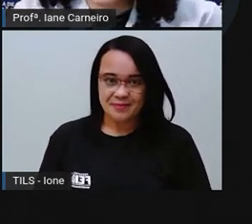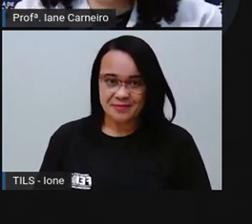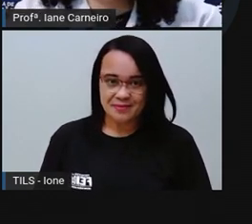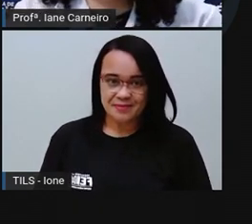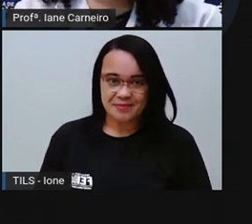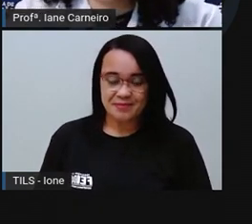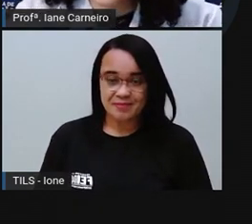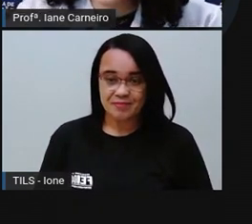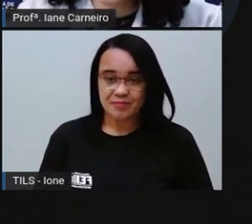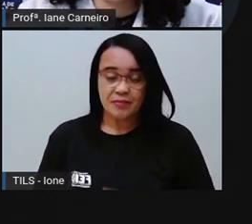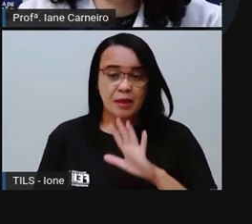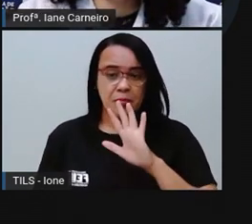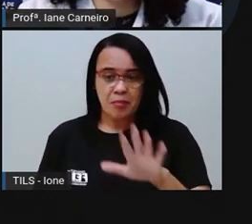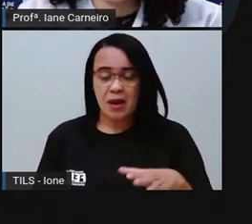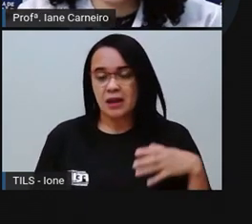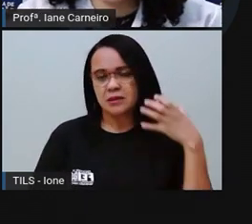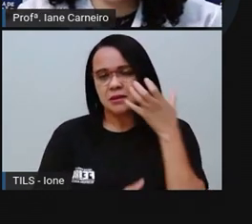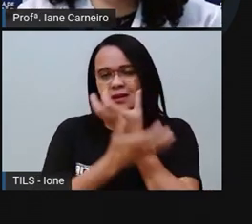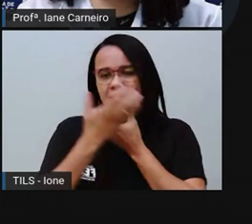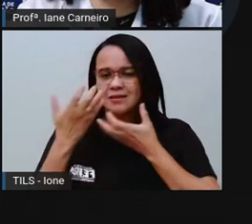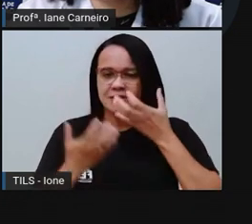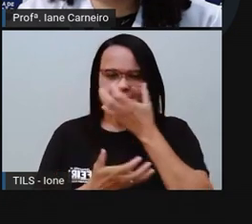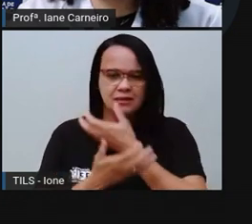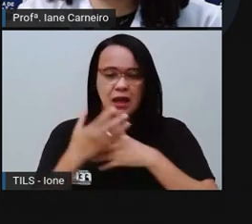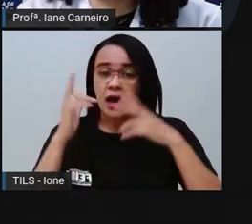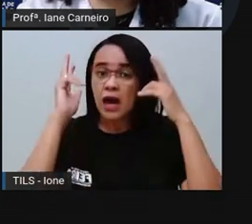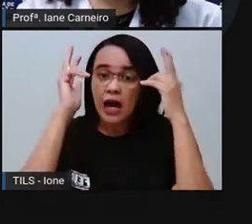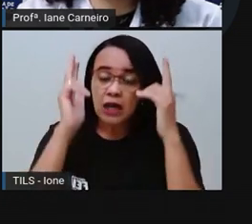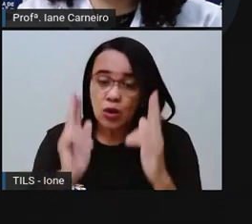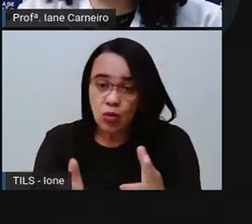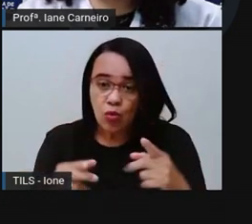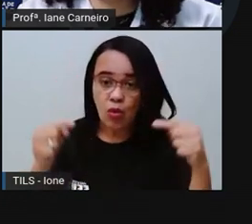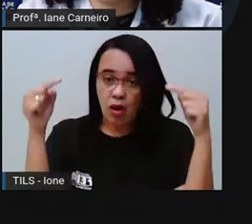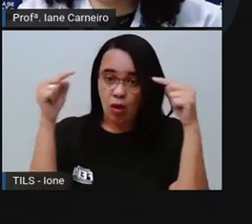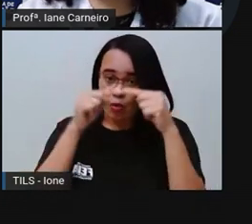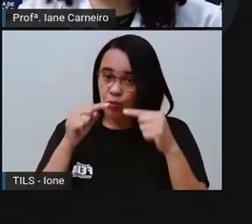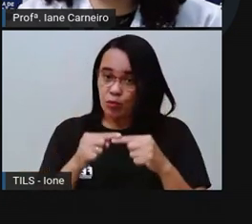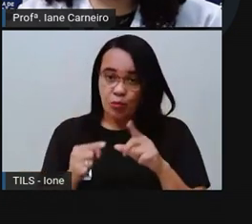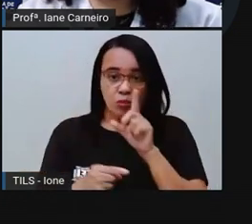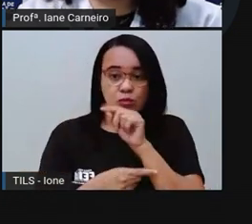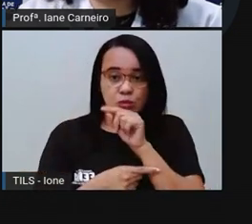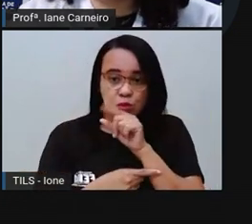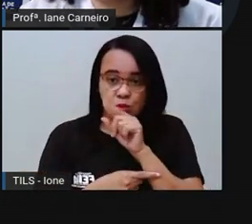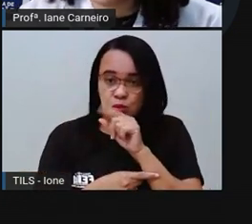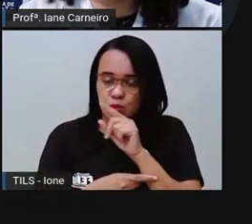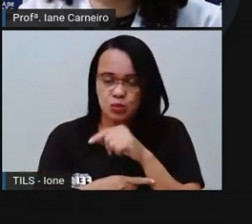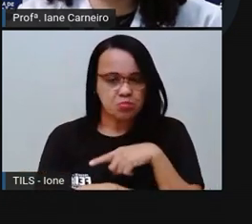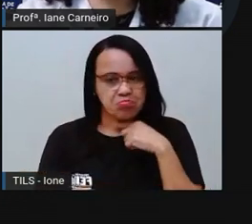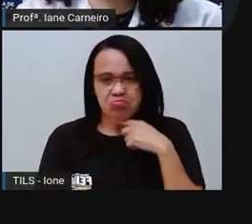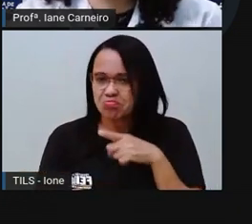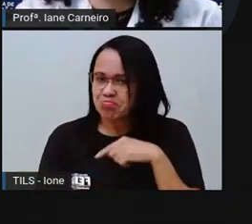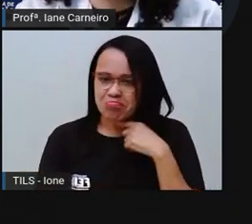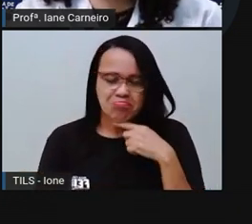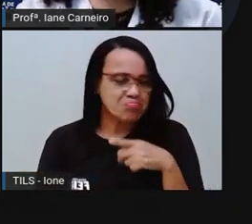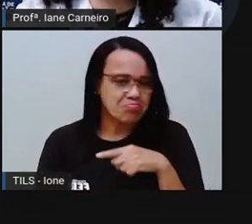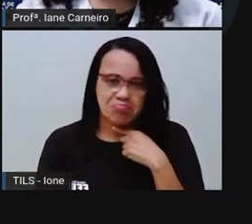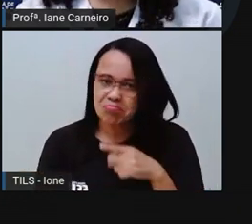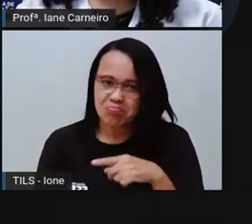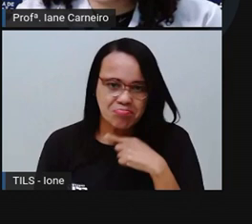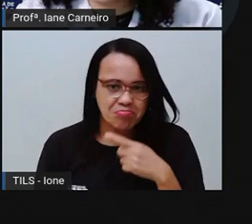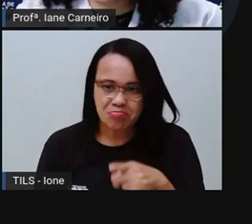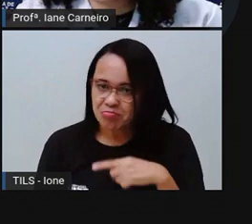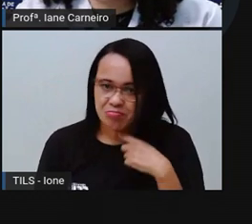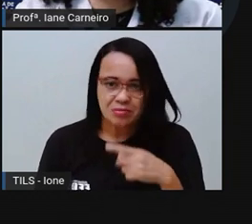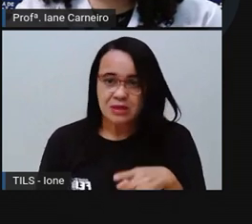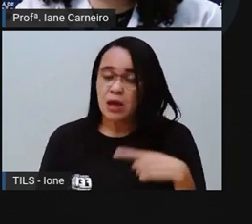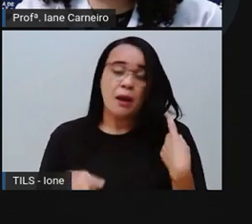Mas cantar como Curió, isso sim, que não podia, nem deveria haver jeito. Não tinha